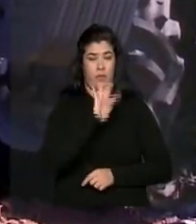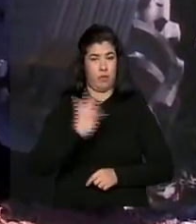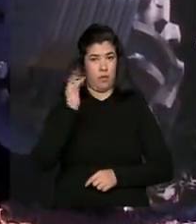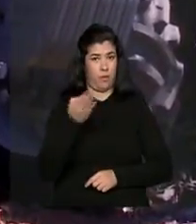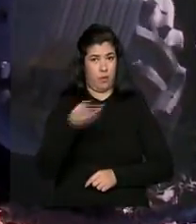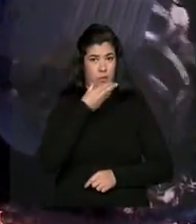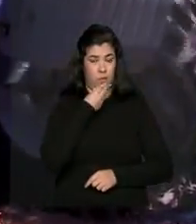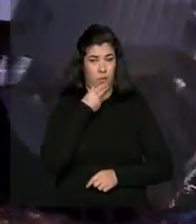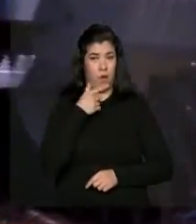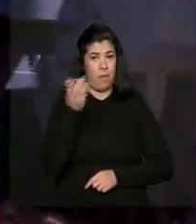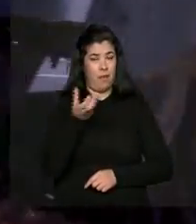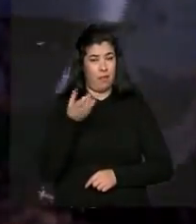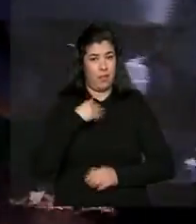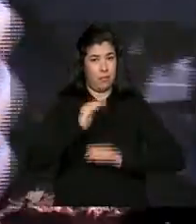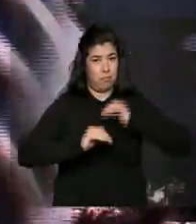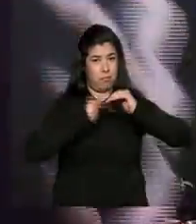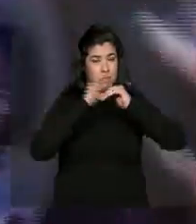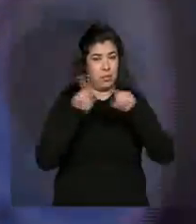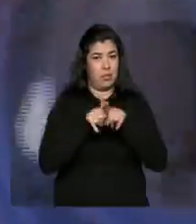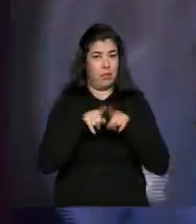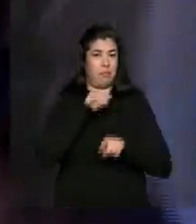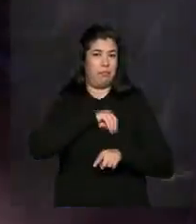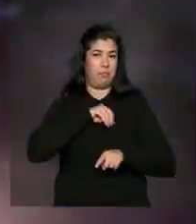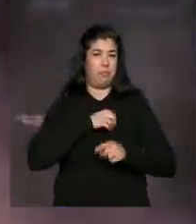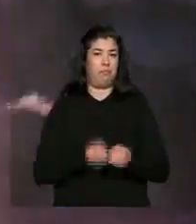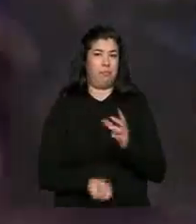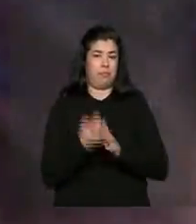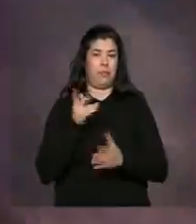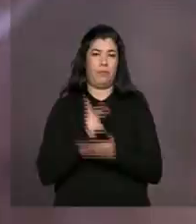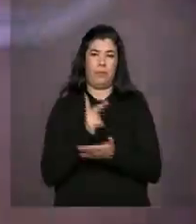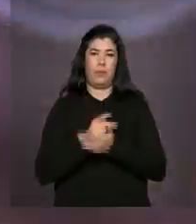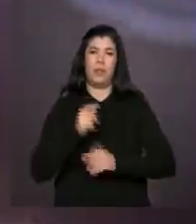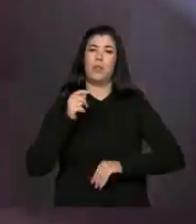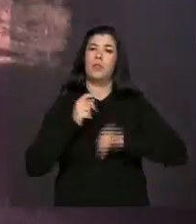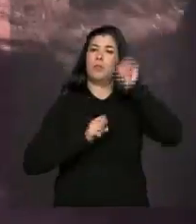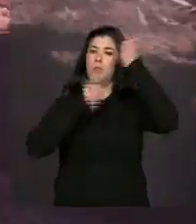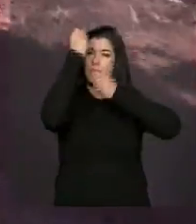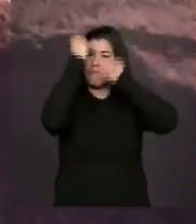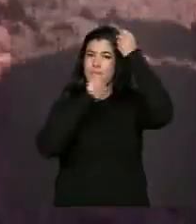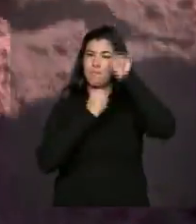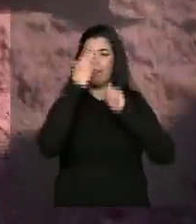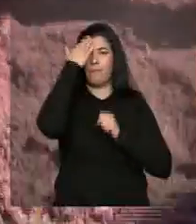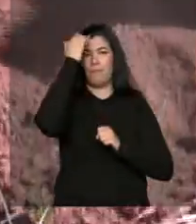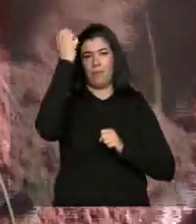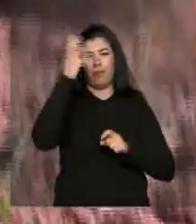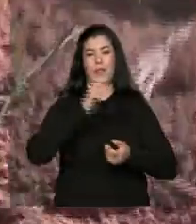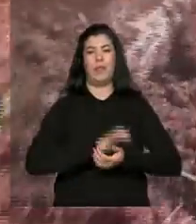Rony quer aumentar a produção e a renda, usando equipamentos mais modernos.